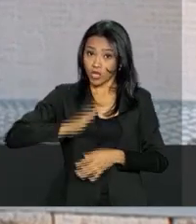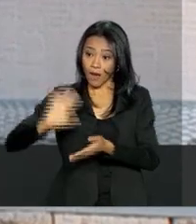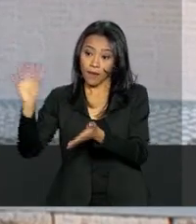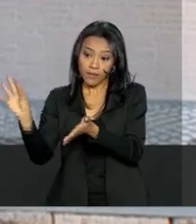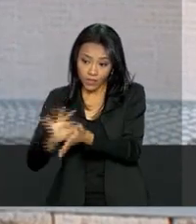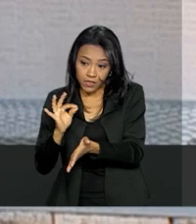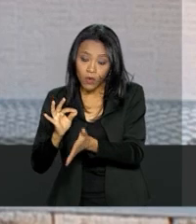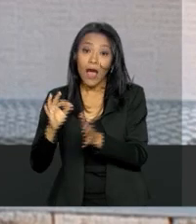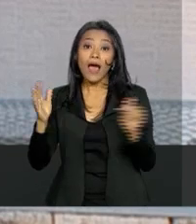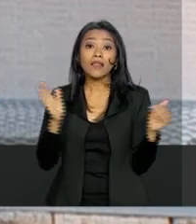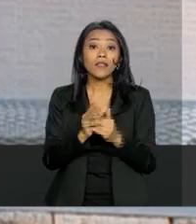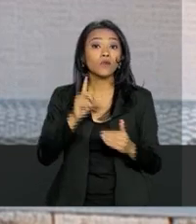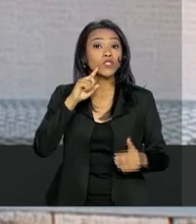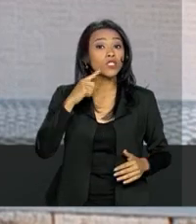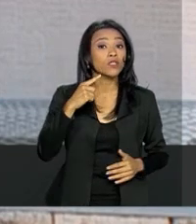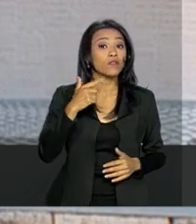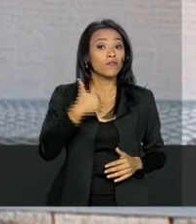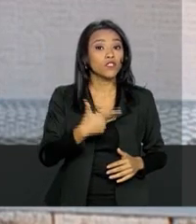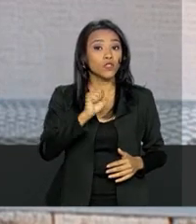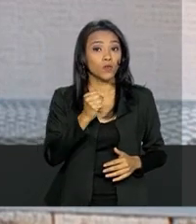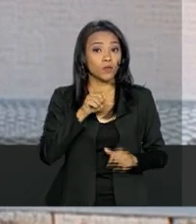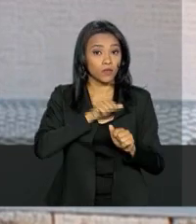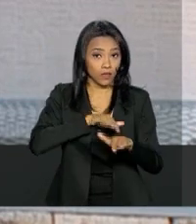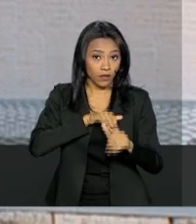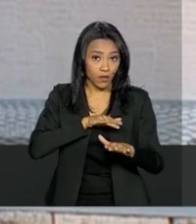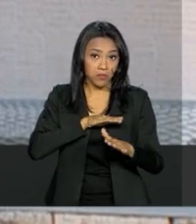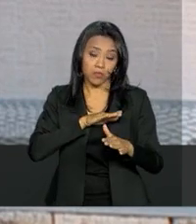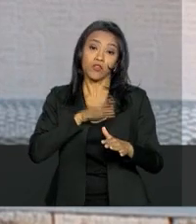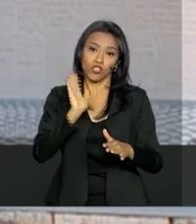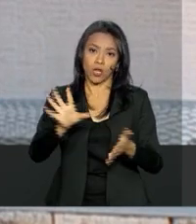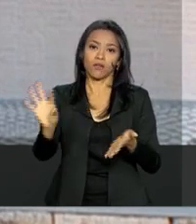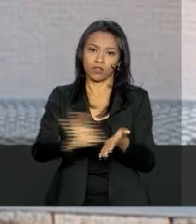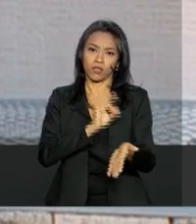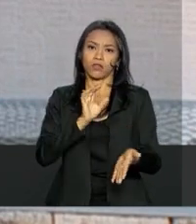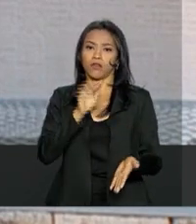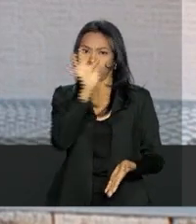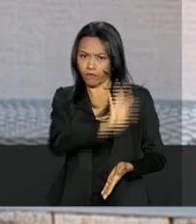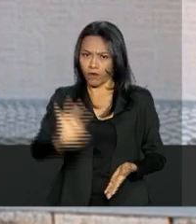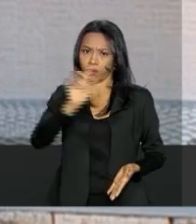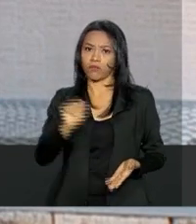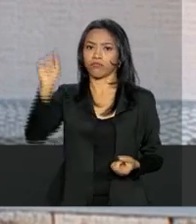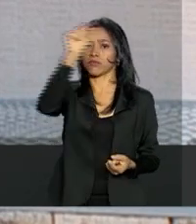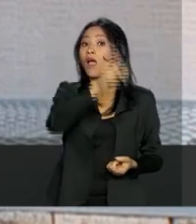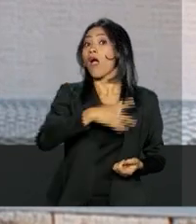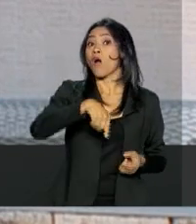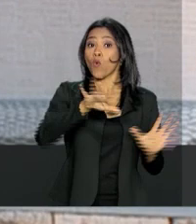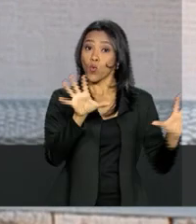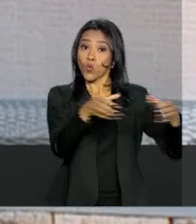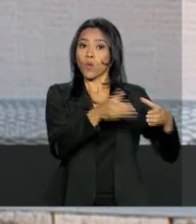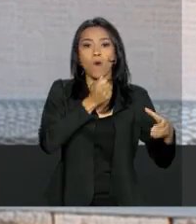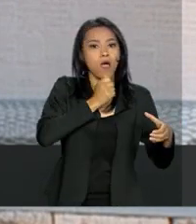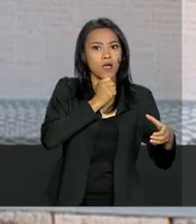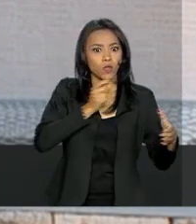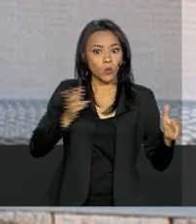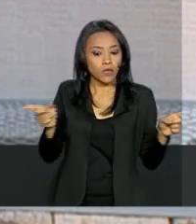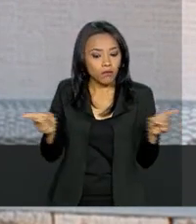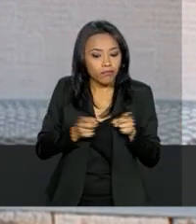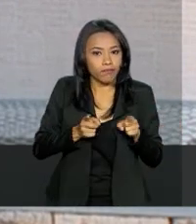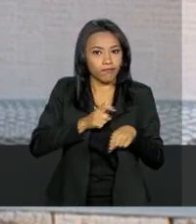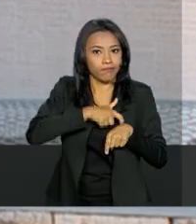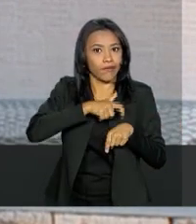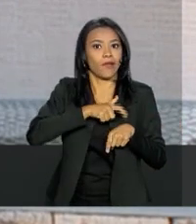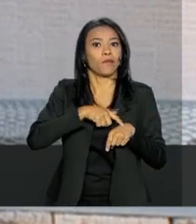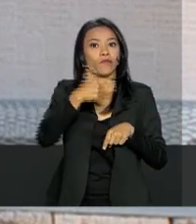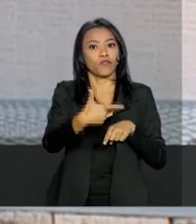tem até o dia 28 de setembro, quem já está matriculado em alguma instituição de ensino. Aqueles que ainda não estão matriculados, o prazo é bem mais curto. Termina no dia